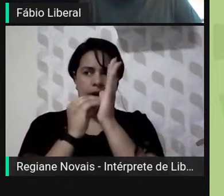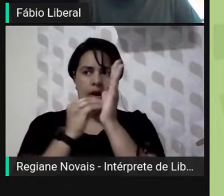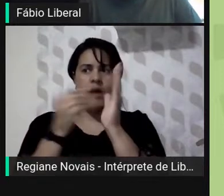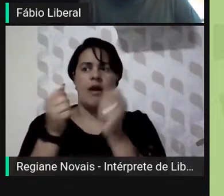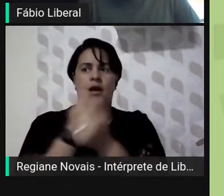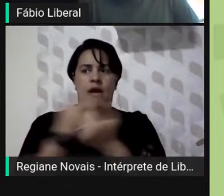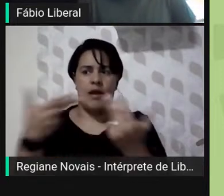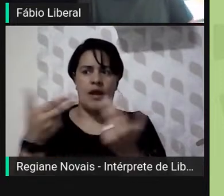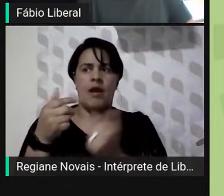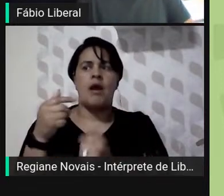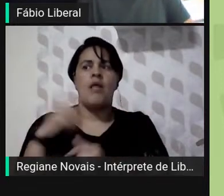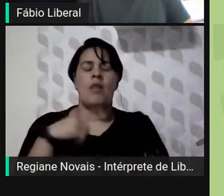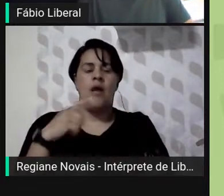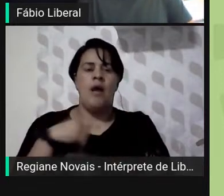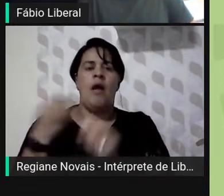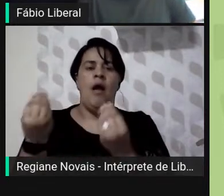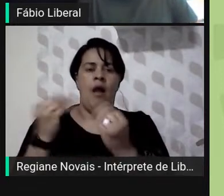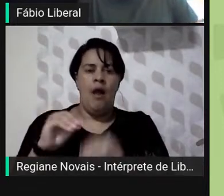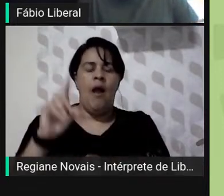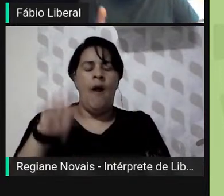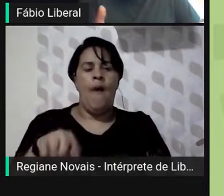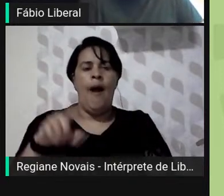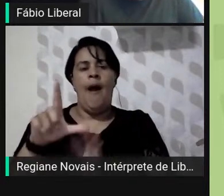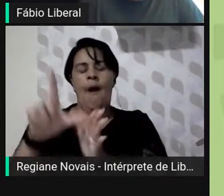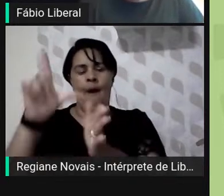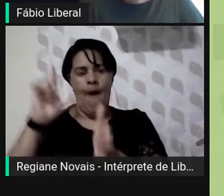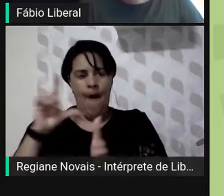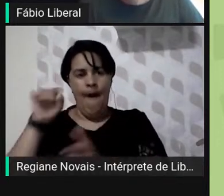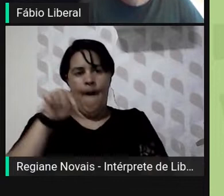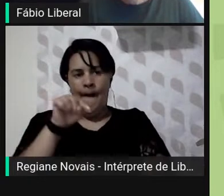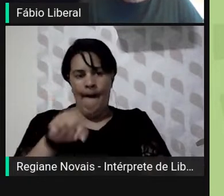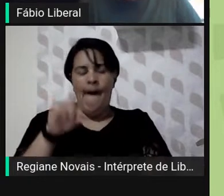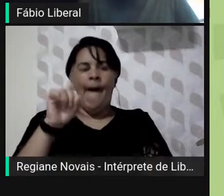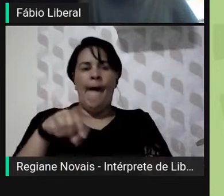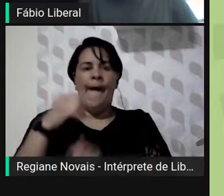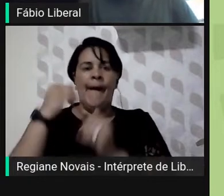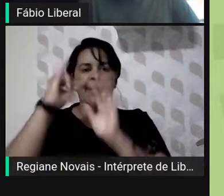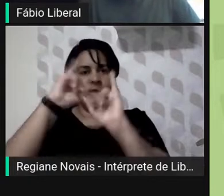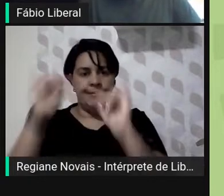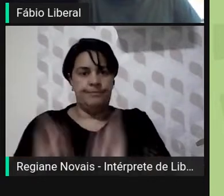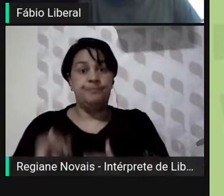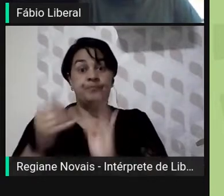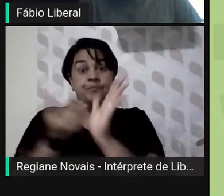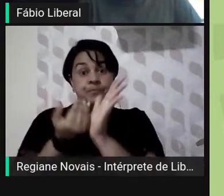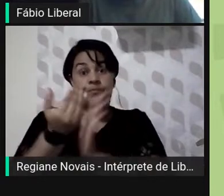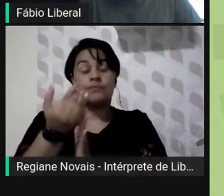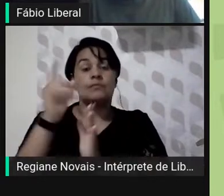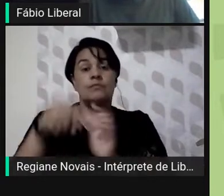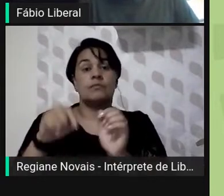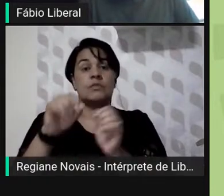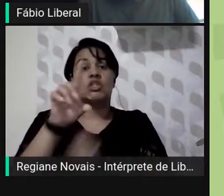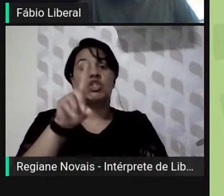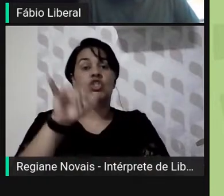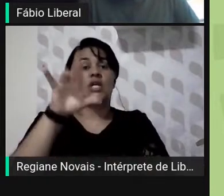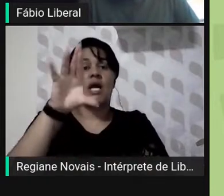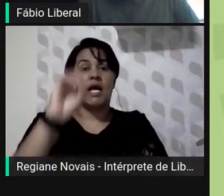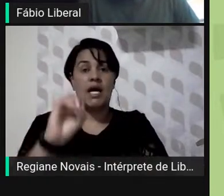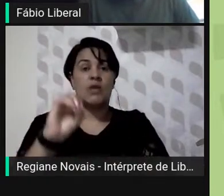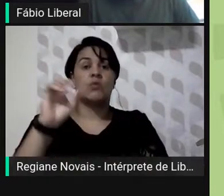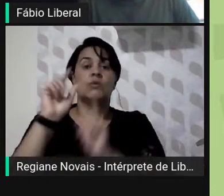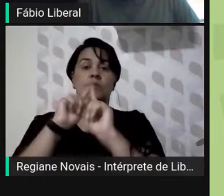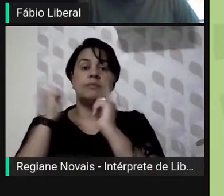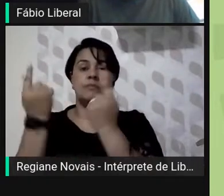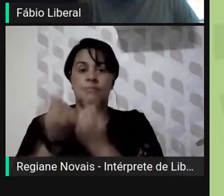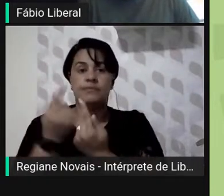a essas instalações ocorridas nos dias anteriores a elas. Essa imagem é da primeira página do Diário da Constituinte em que está publicada a